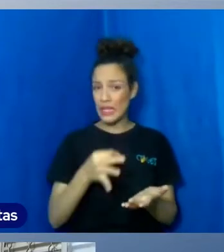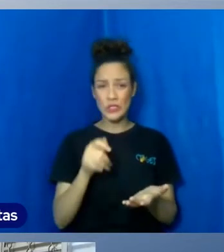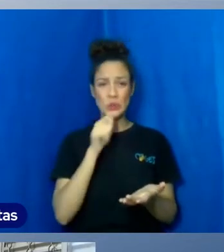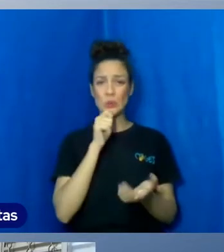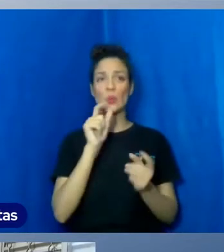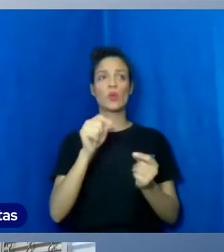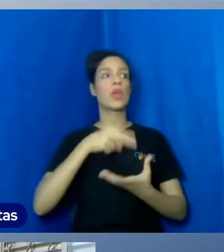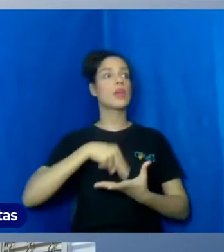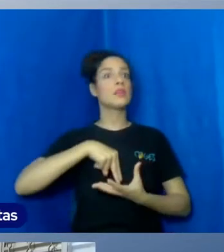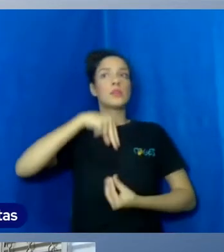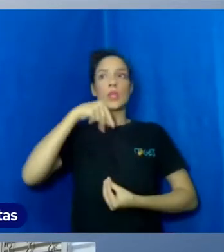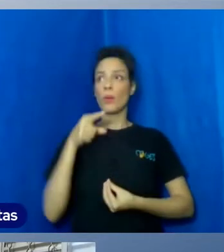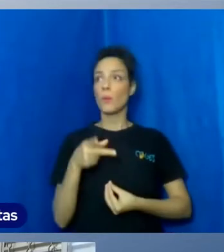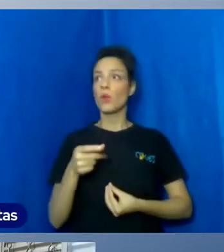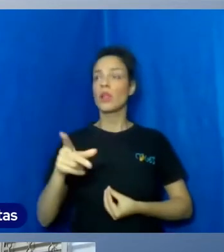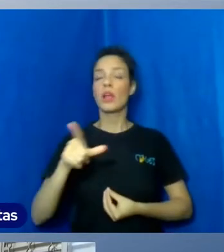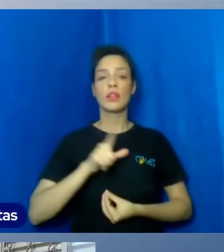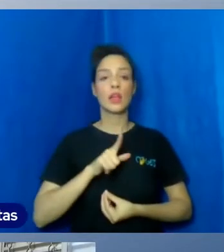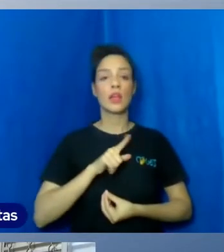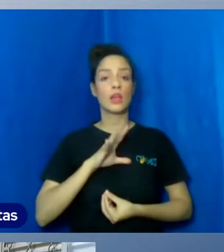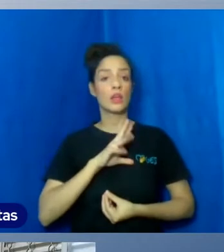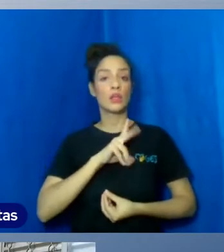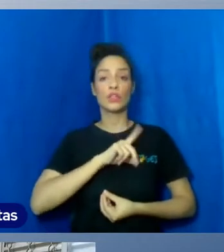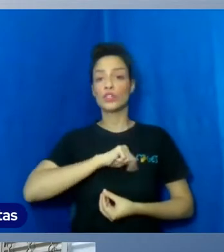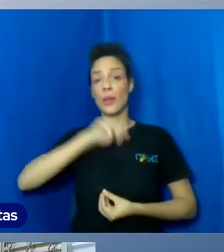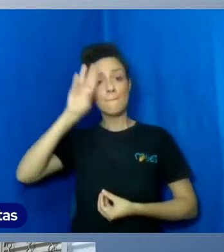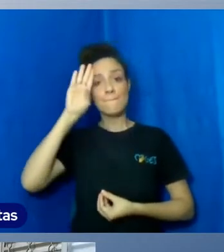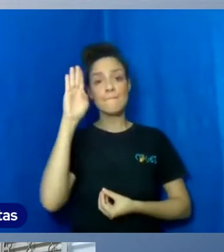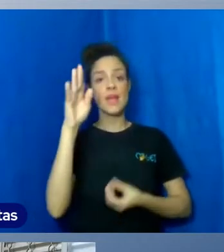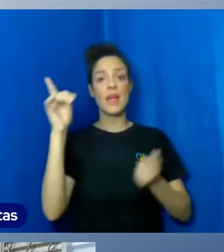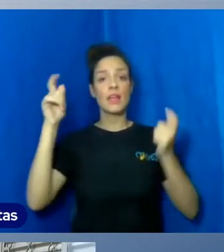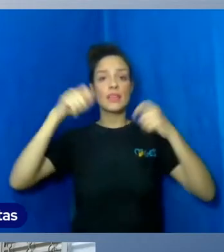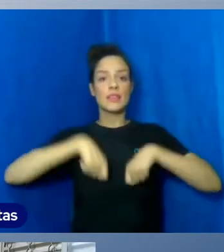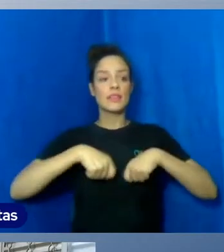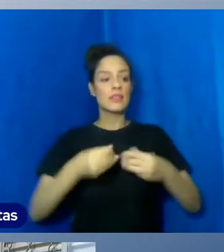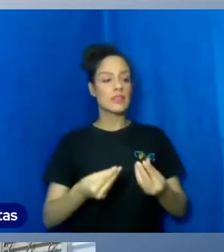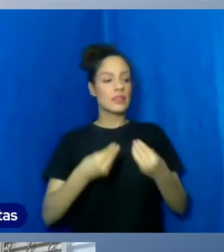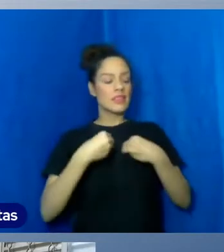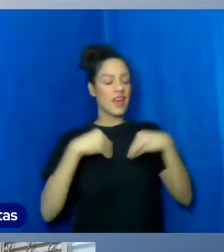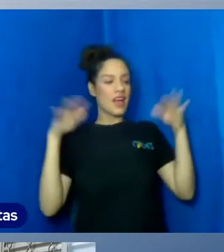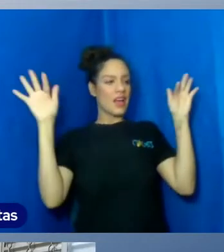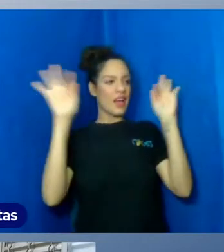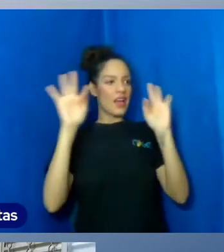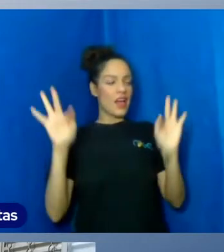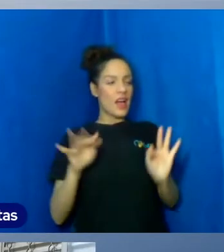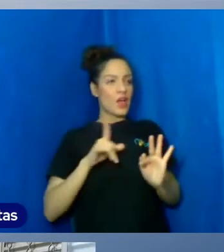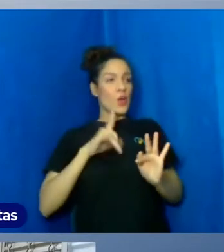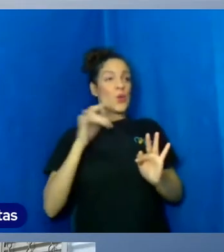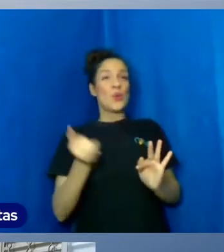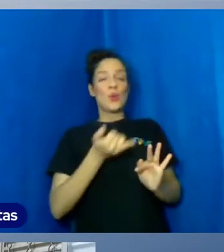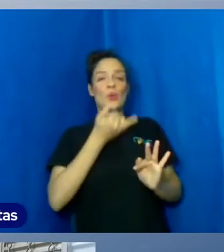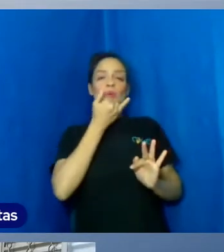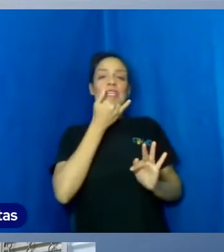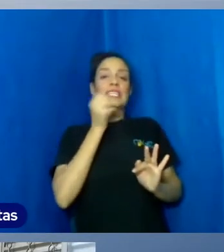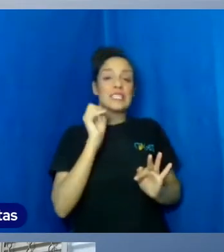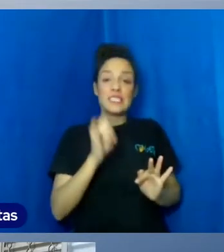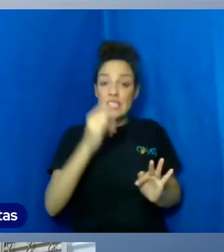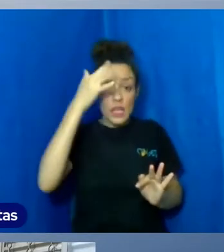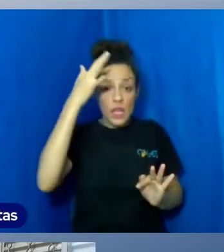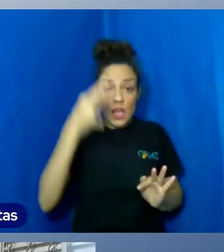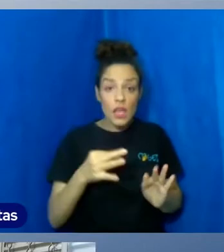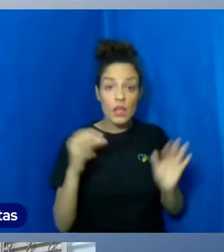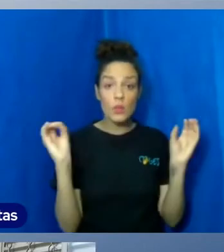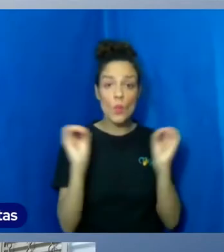e que o amor é o instrumento único que nos dá acesso a essa felicidade, nós não encontraremos a condição de sermos